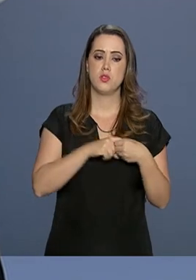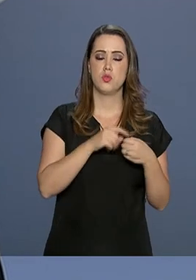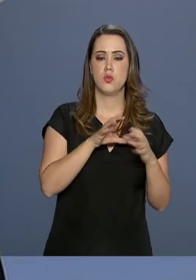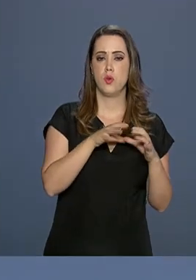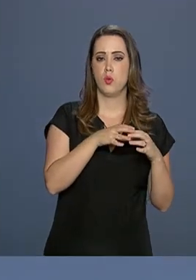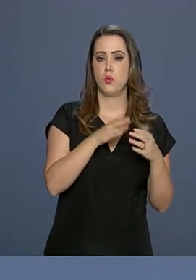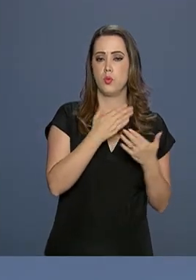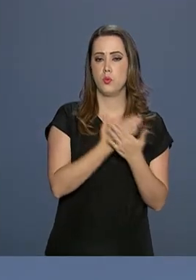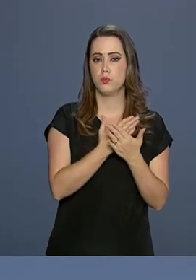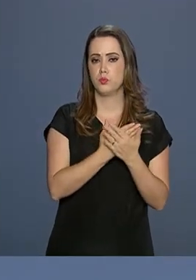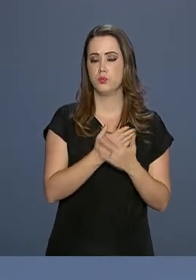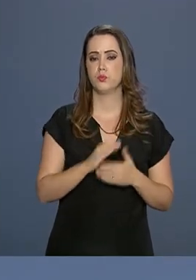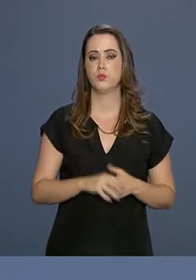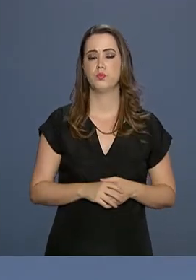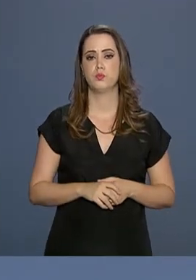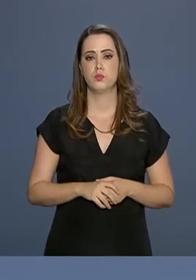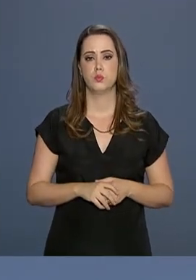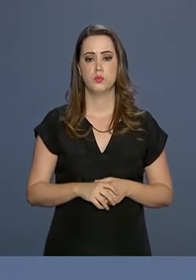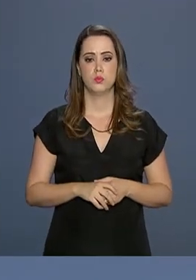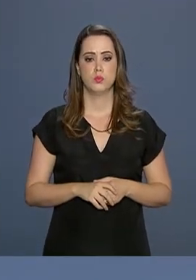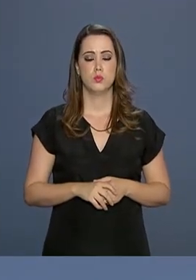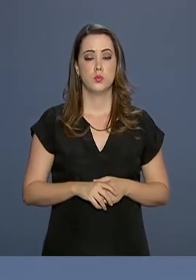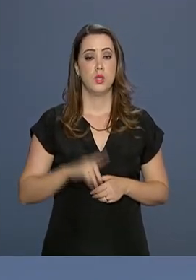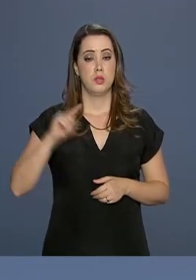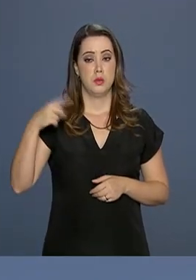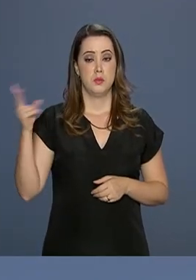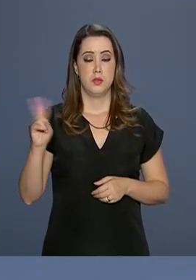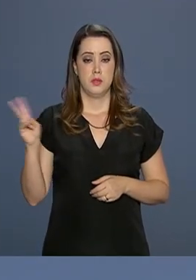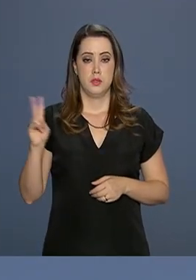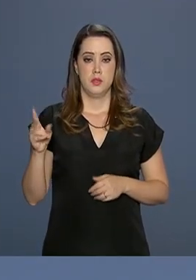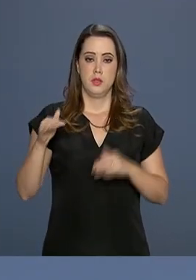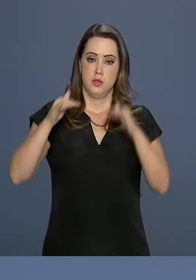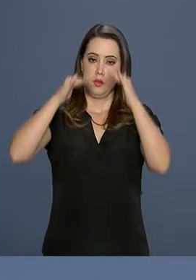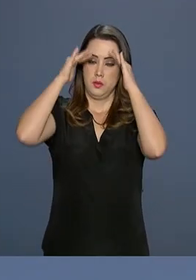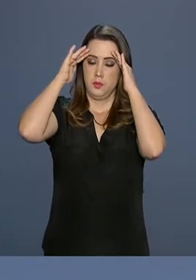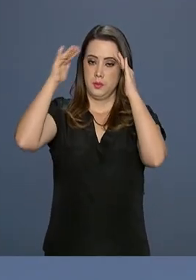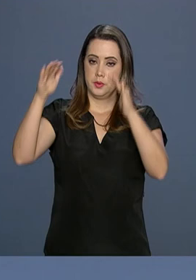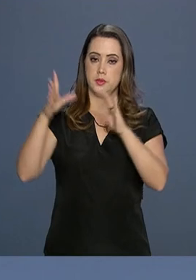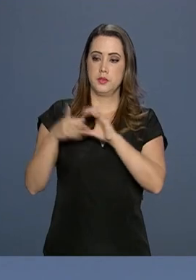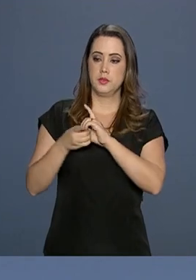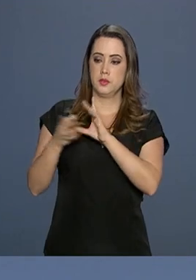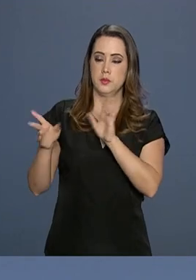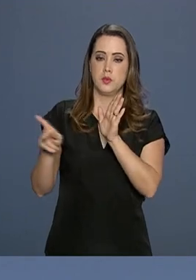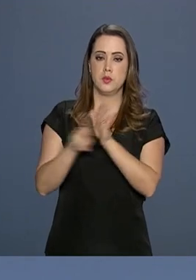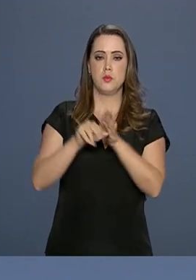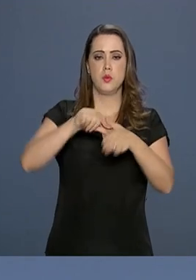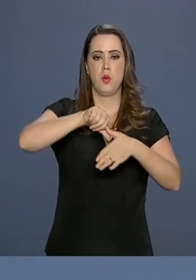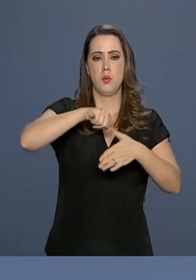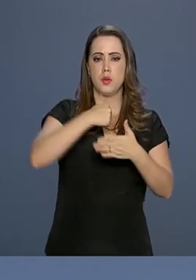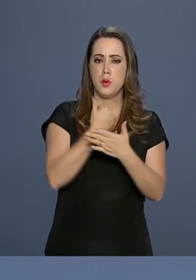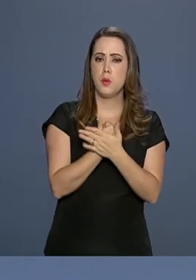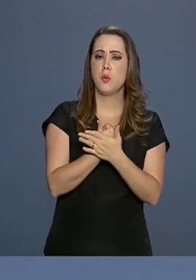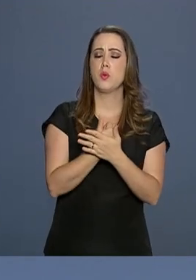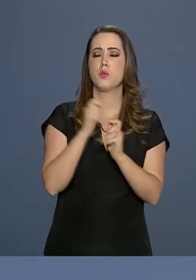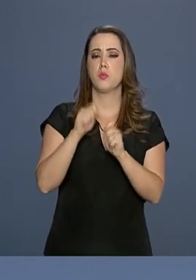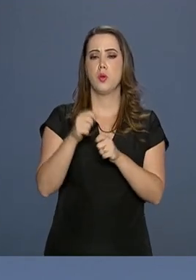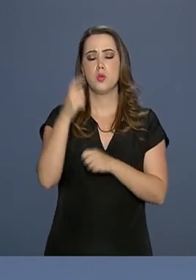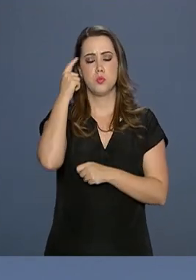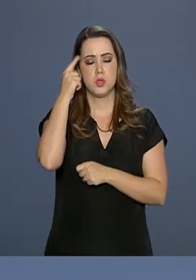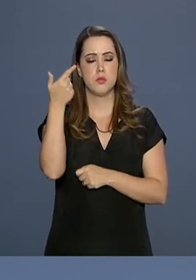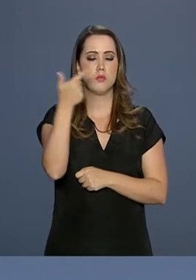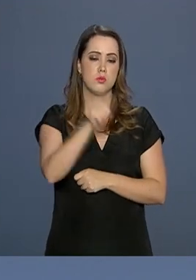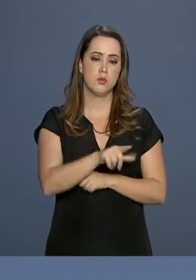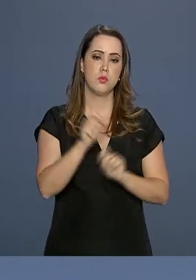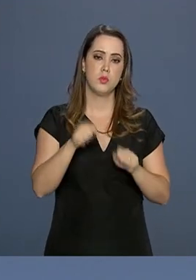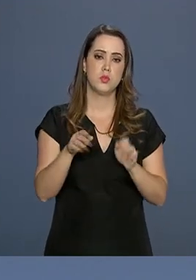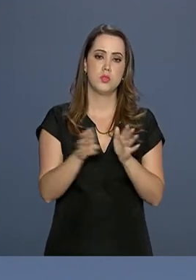econômico. Quando a Venezuela voltar a poder cumprir com os requisitos democráticos do Mercosul é algo que pode voltar a ser pensado. Espero